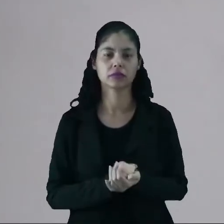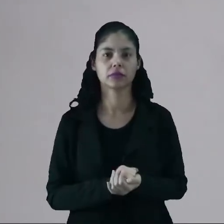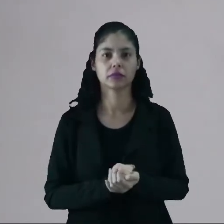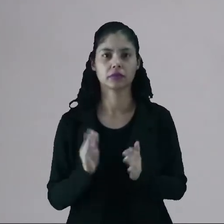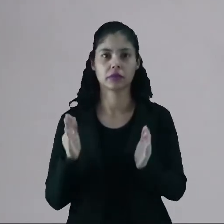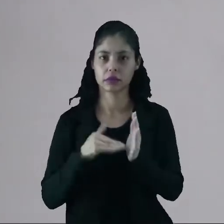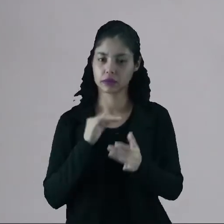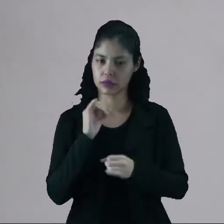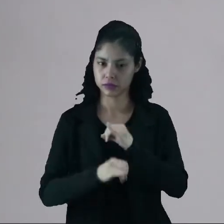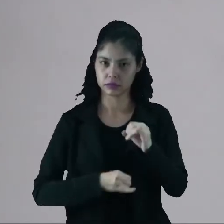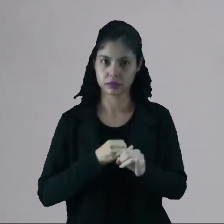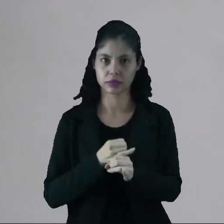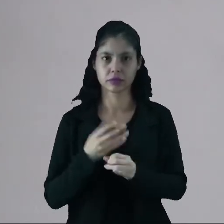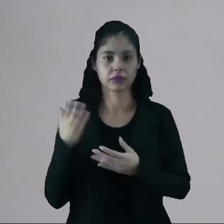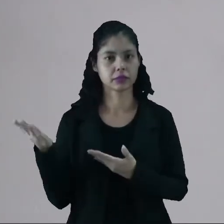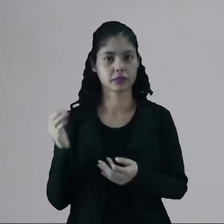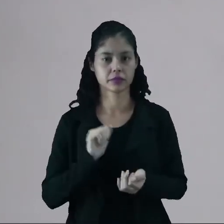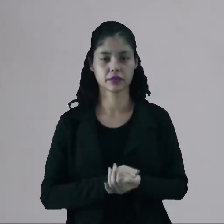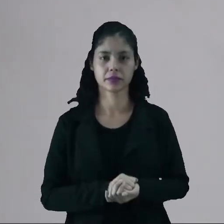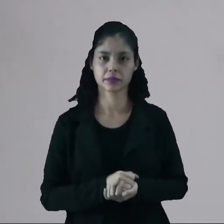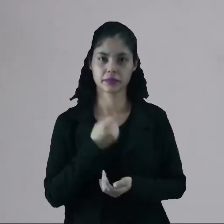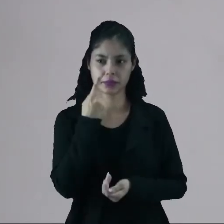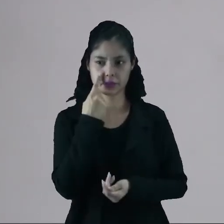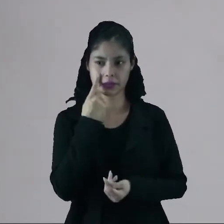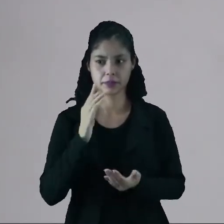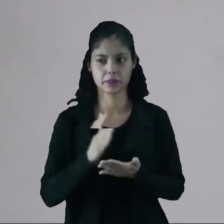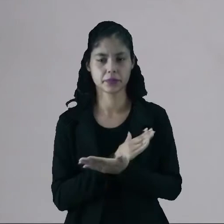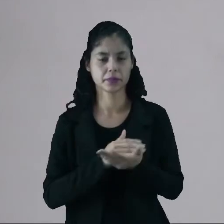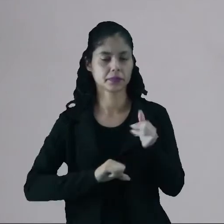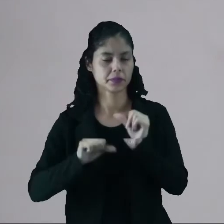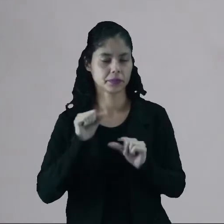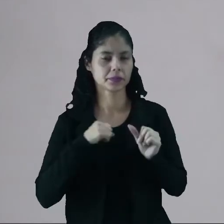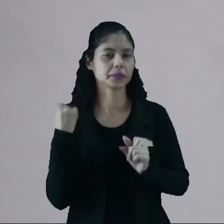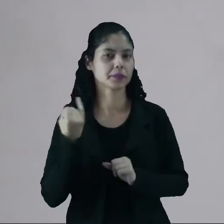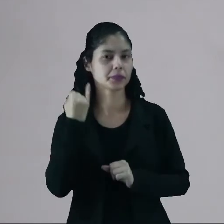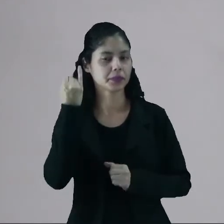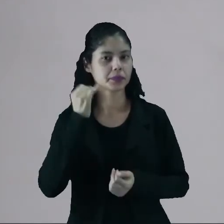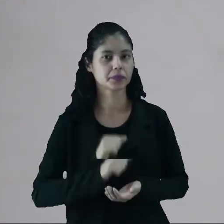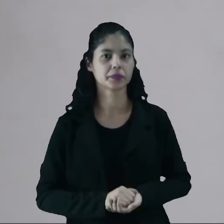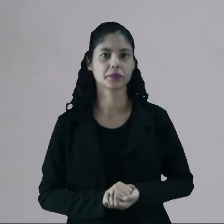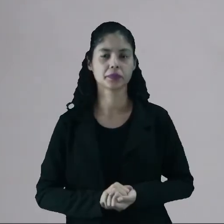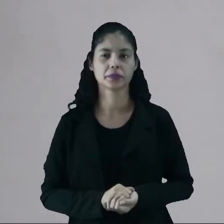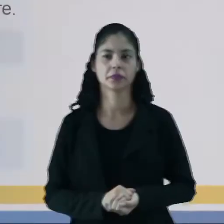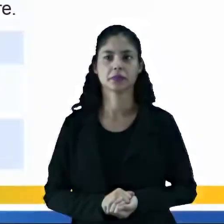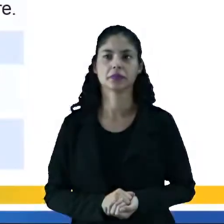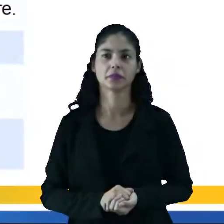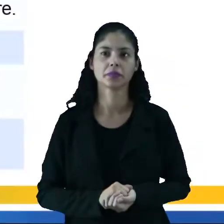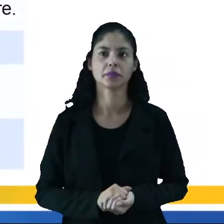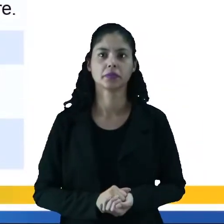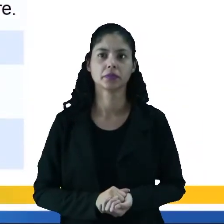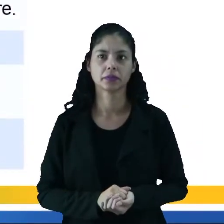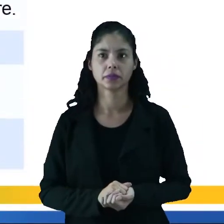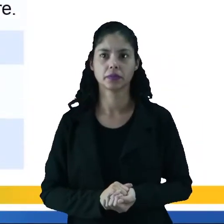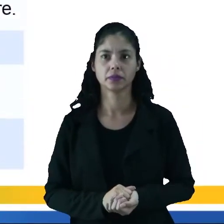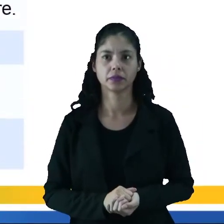até a internet. Vamos aqui no quadro só observar algumas mudanças importantes nesse período. Vamos acompanhar?